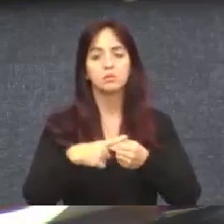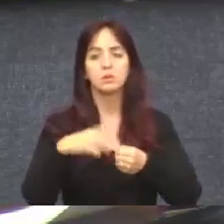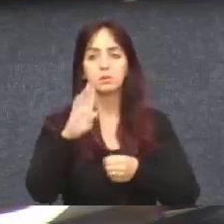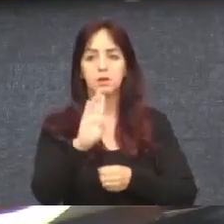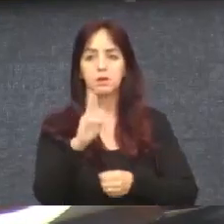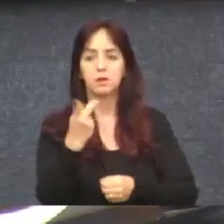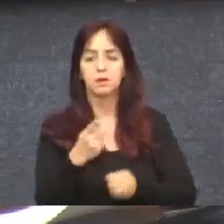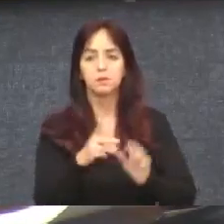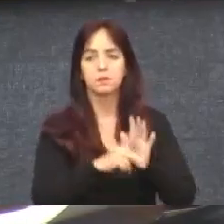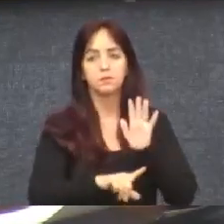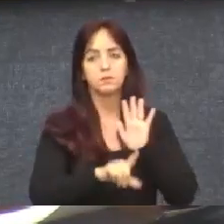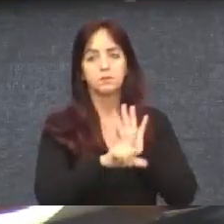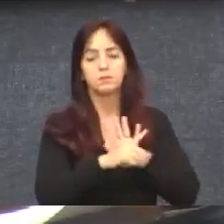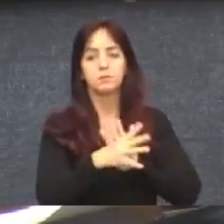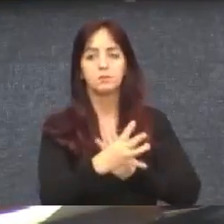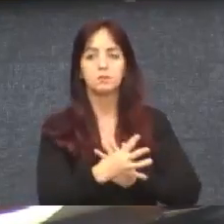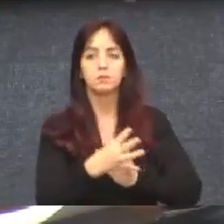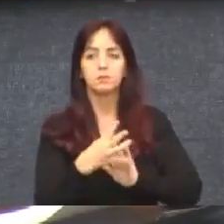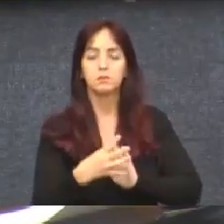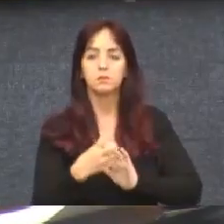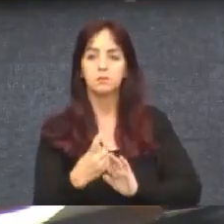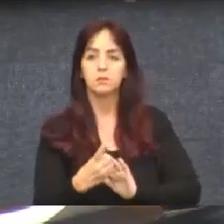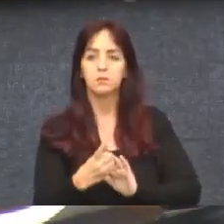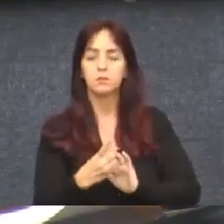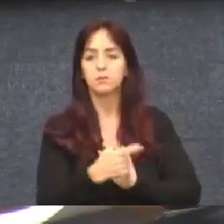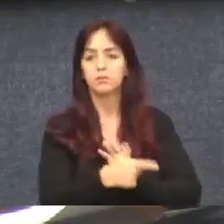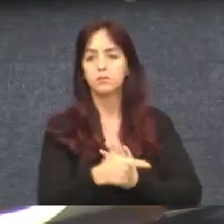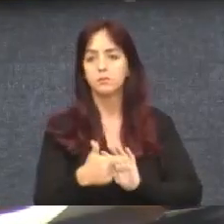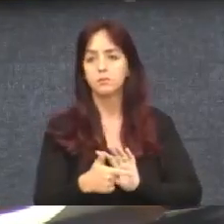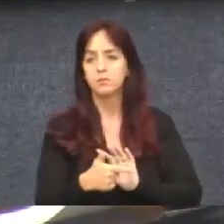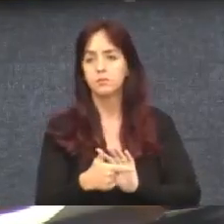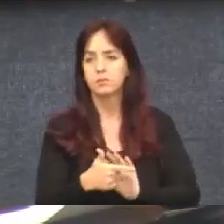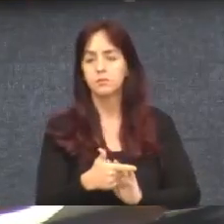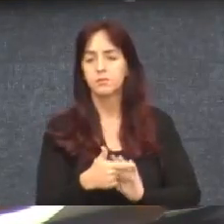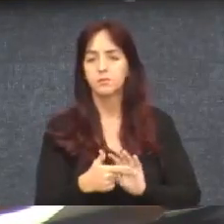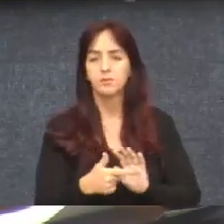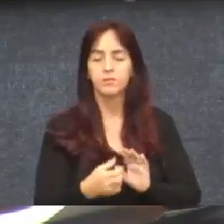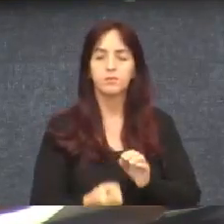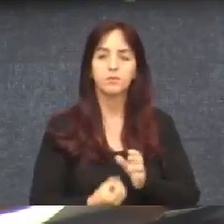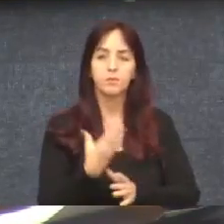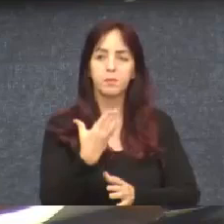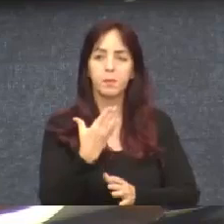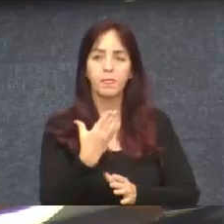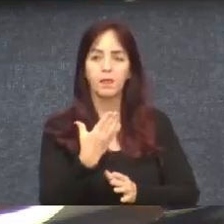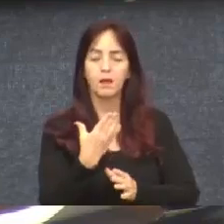Projeto de lei 441, barra 2022, segundo turno, autoria.